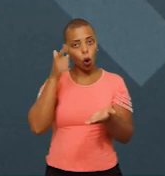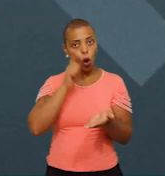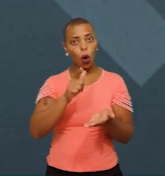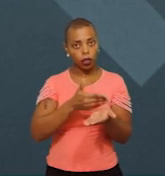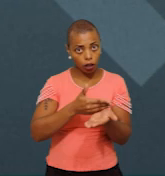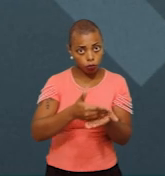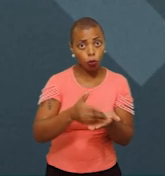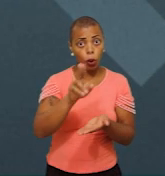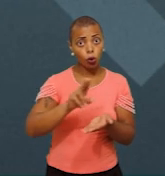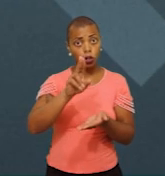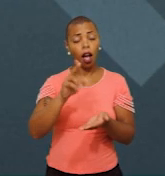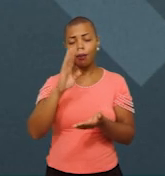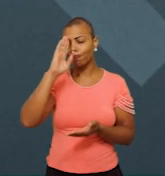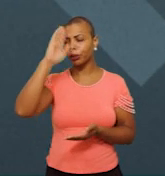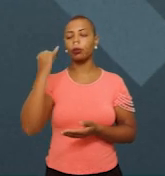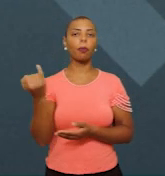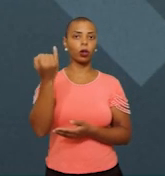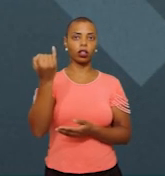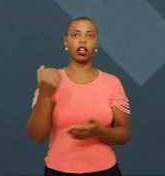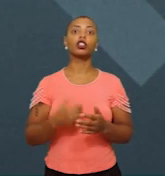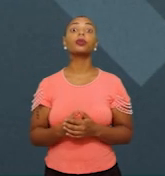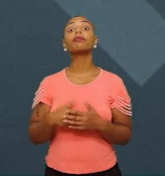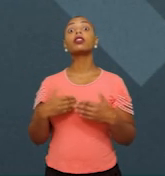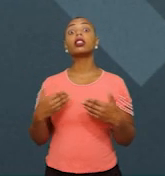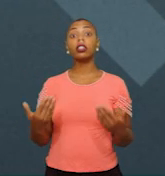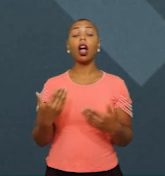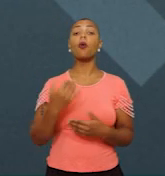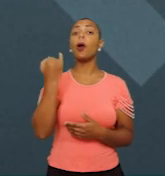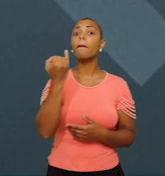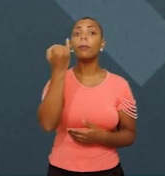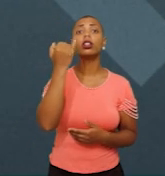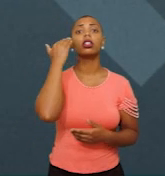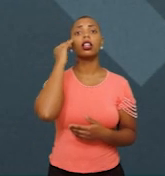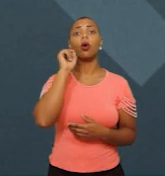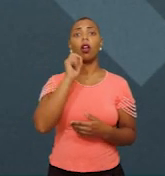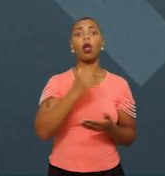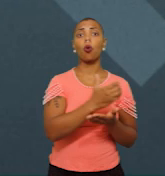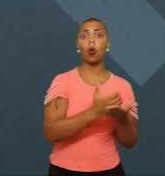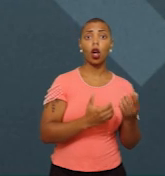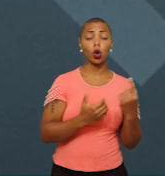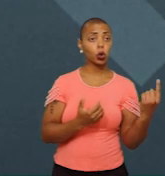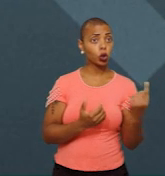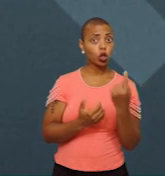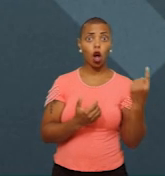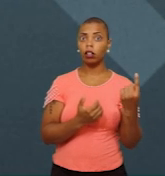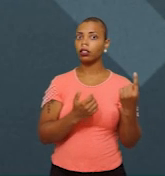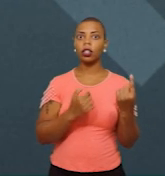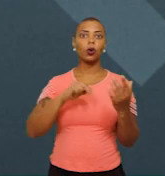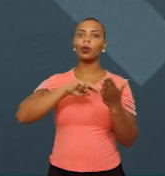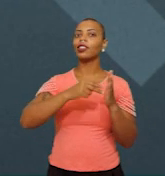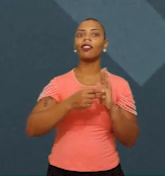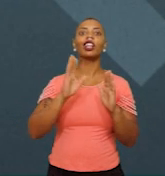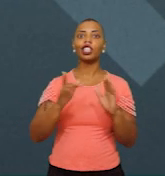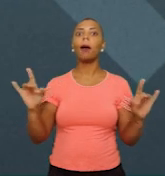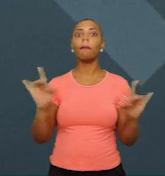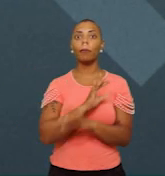é fundamental. Então, é fundamental entender que o currículo sozinho não significa ainda a garantia de